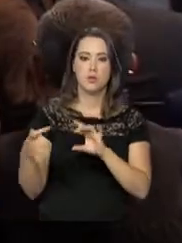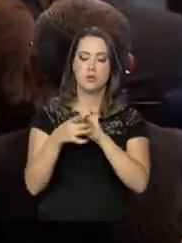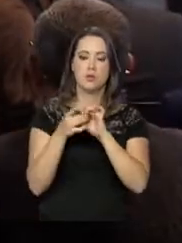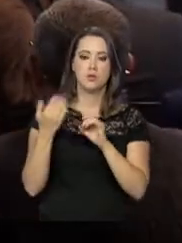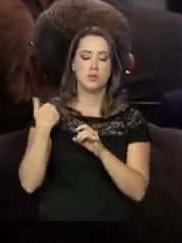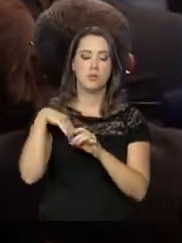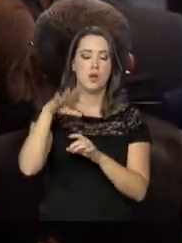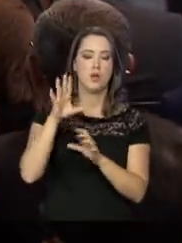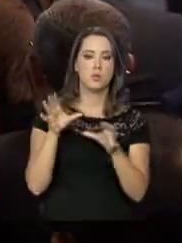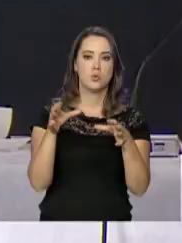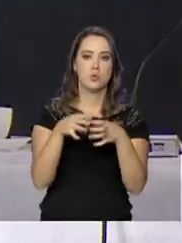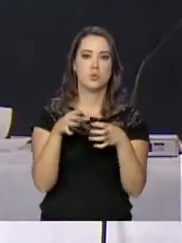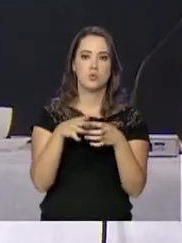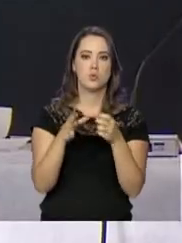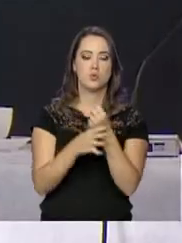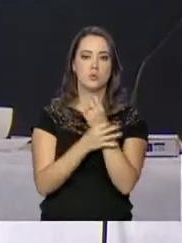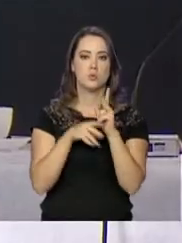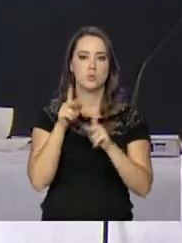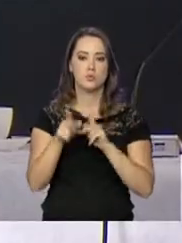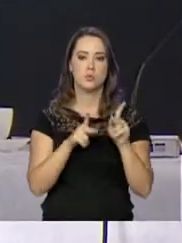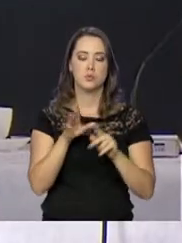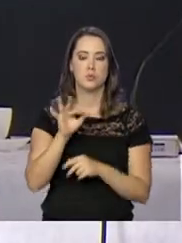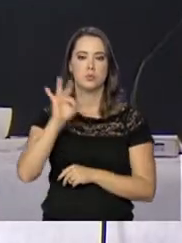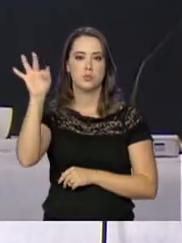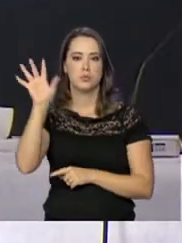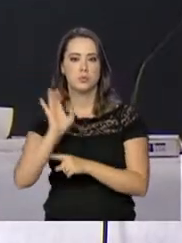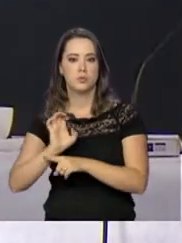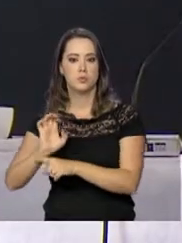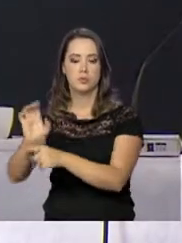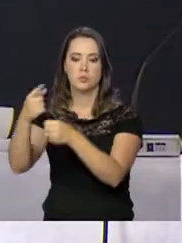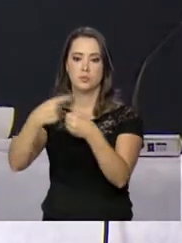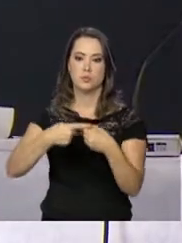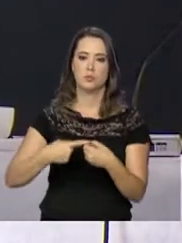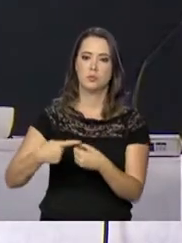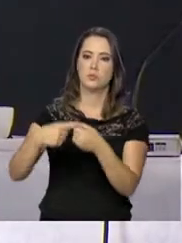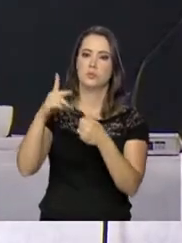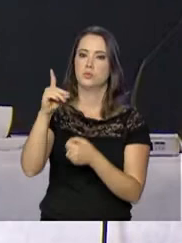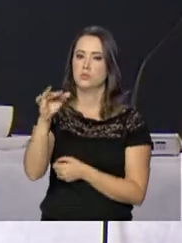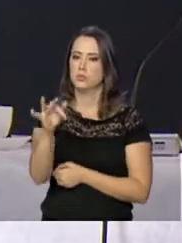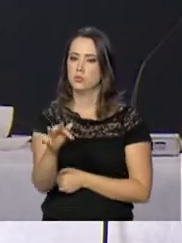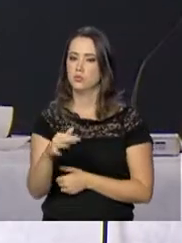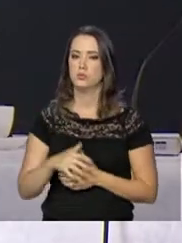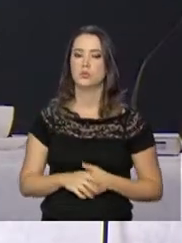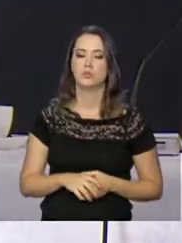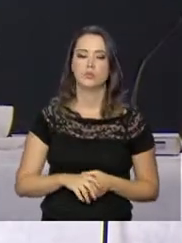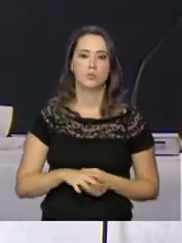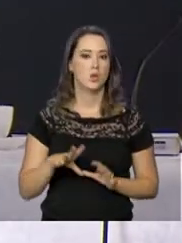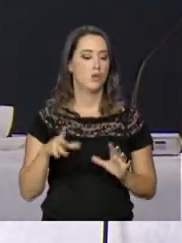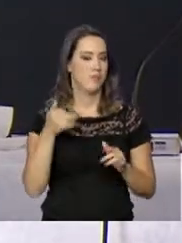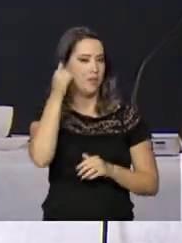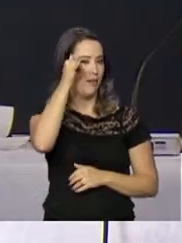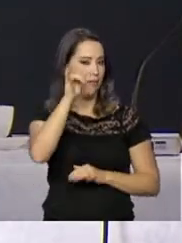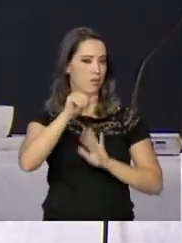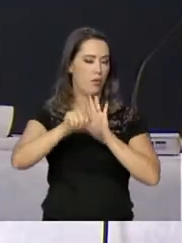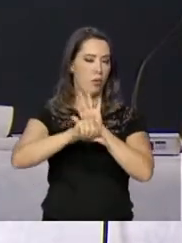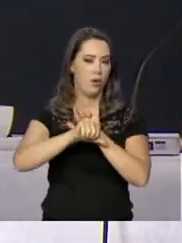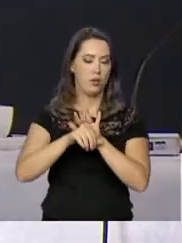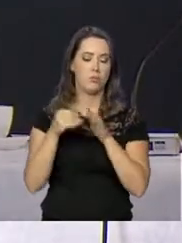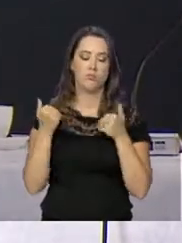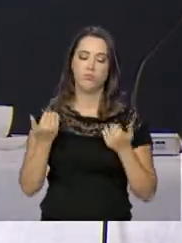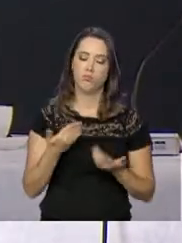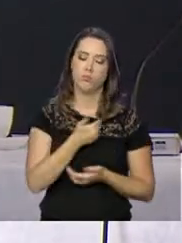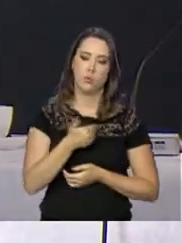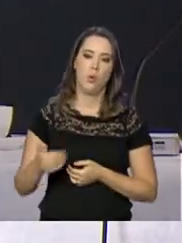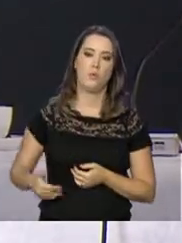atuação dos órgãos de segurança pública federais, dos estados, do Distrito Federal e dos municípios no combate ao crime. E o